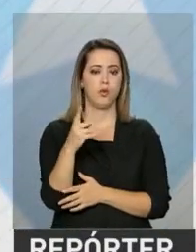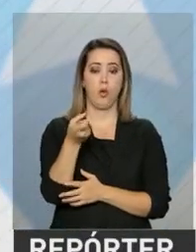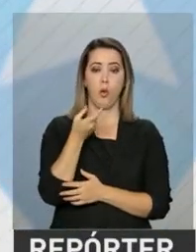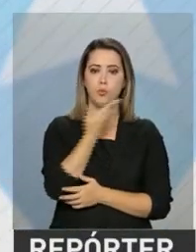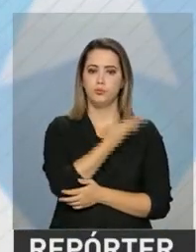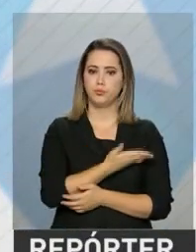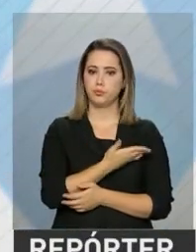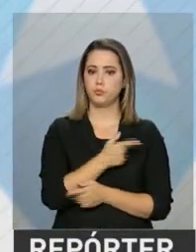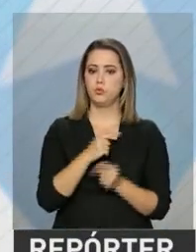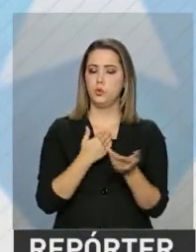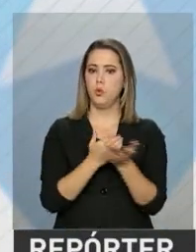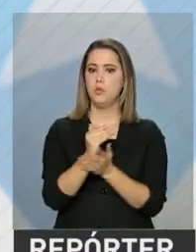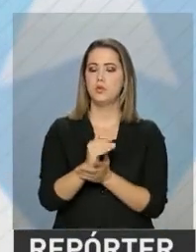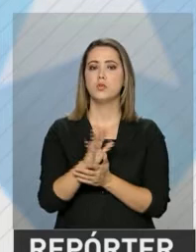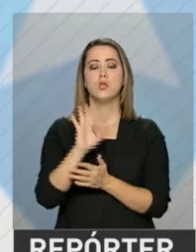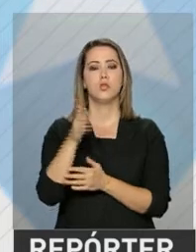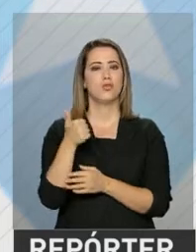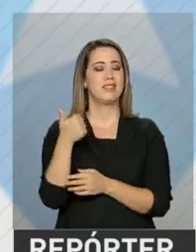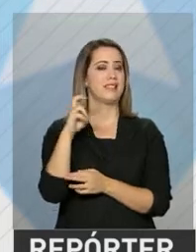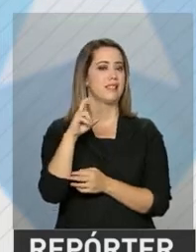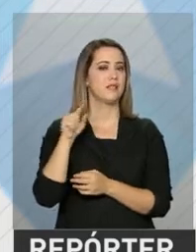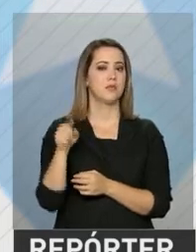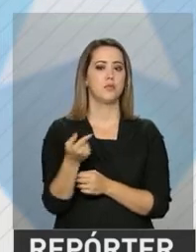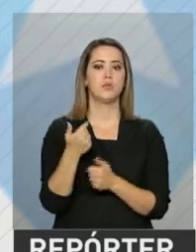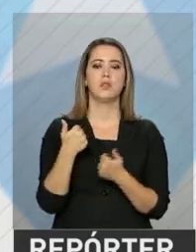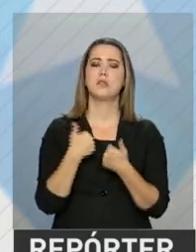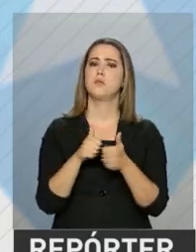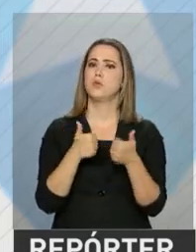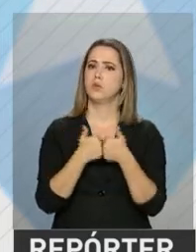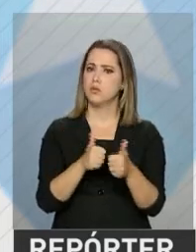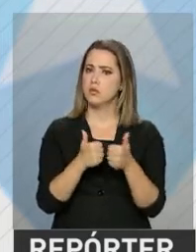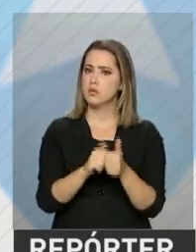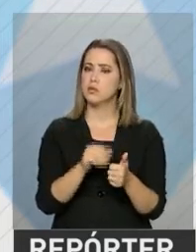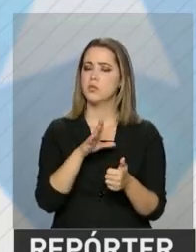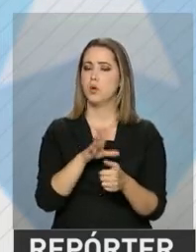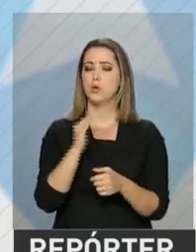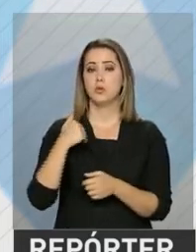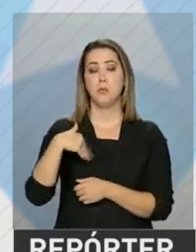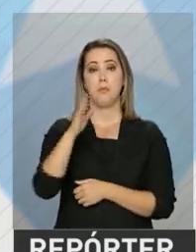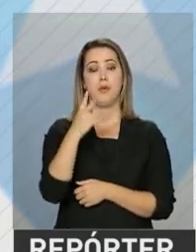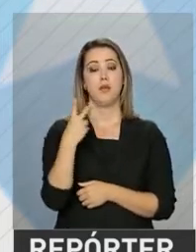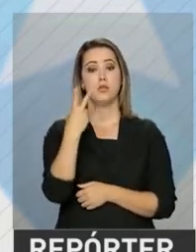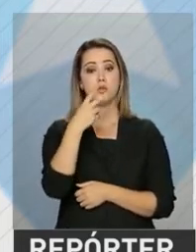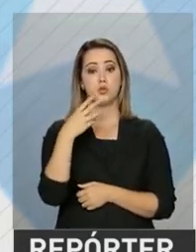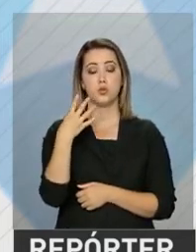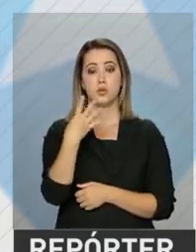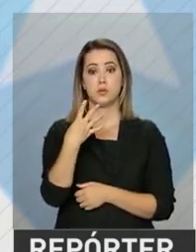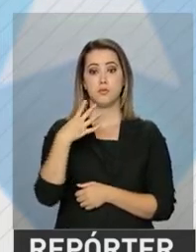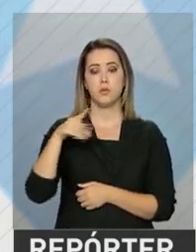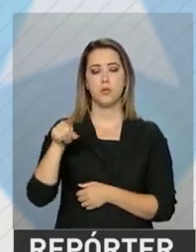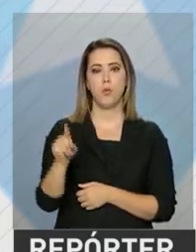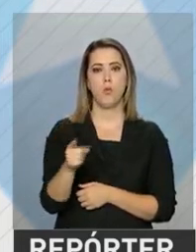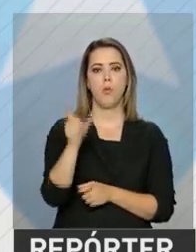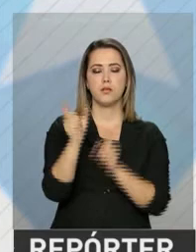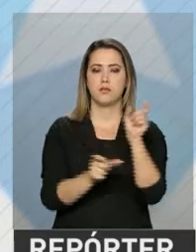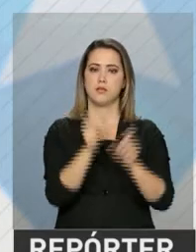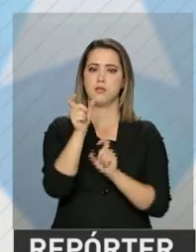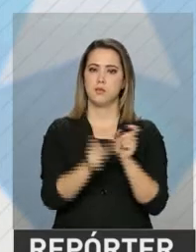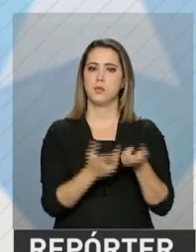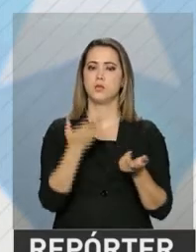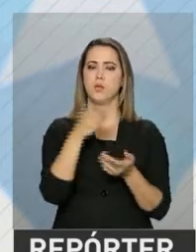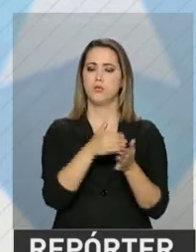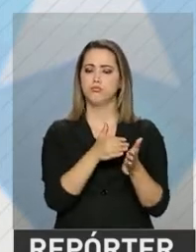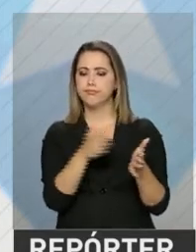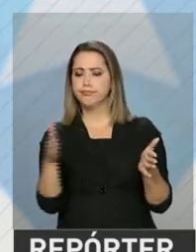Gov entrou em operação, foram feitas mais de 15 mil corridas, atendendo a quase 2.400 servidores. Nesse